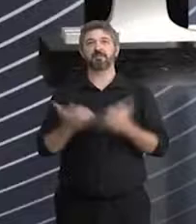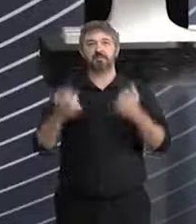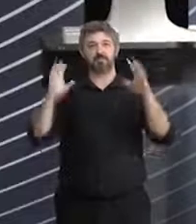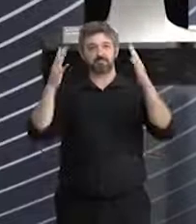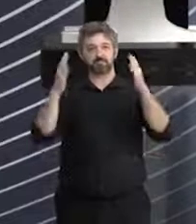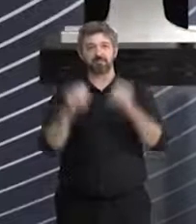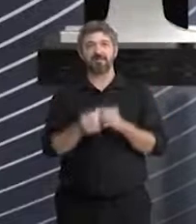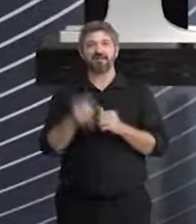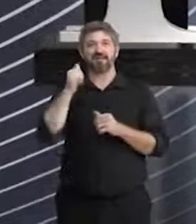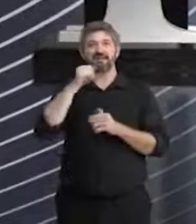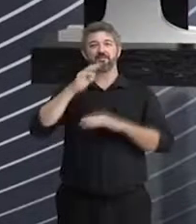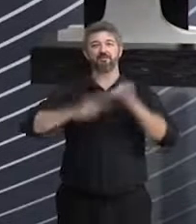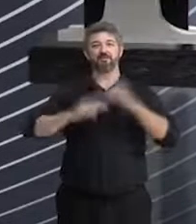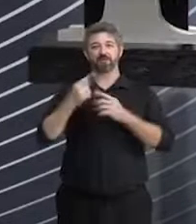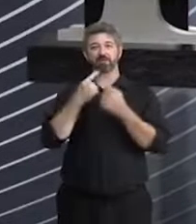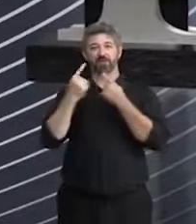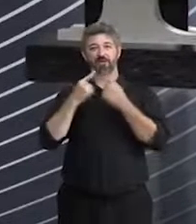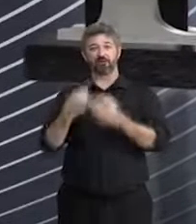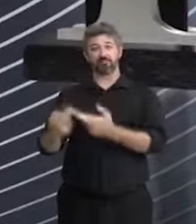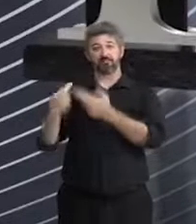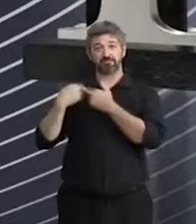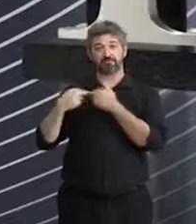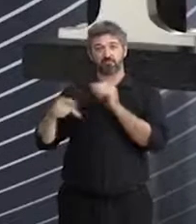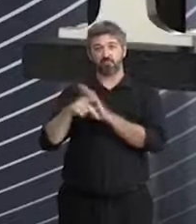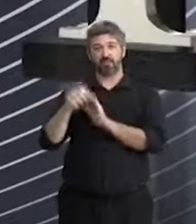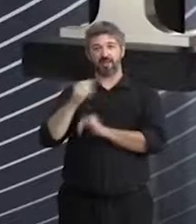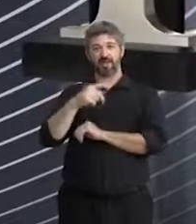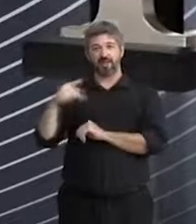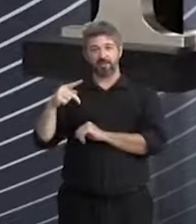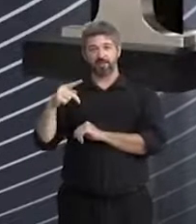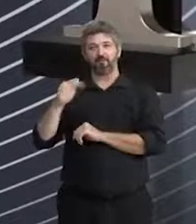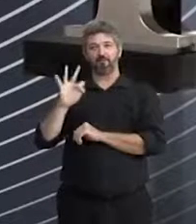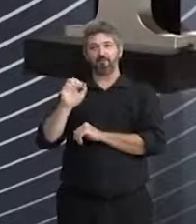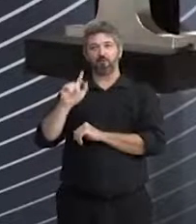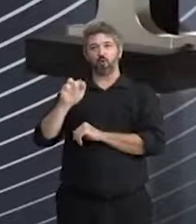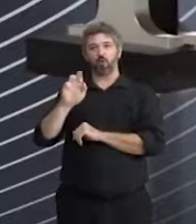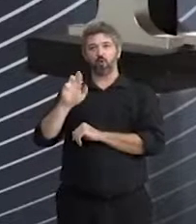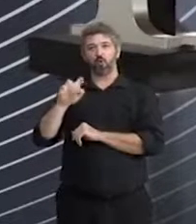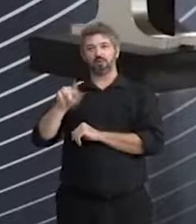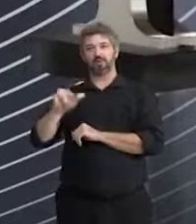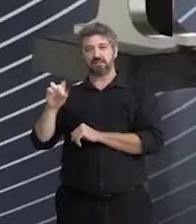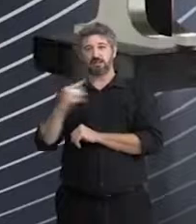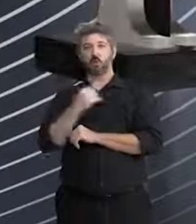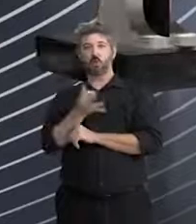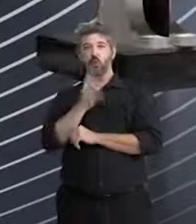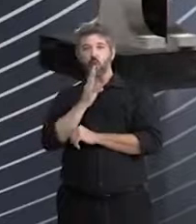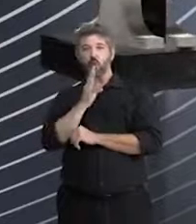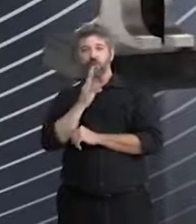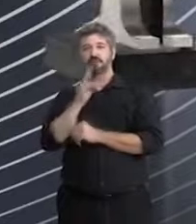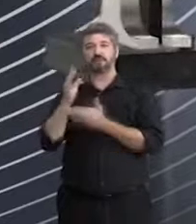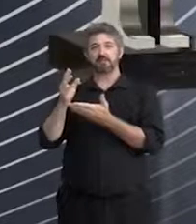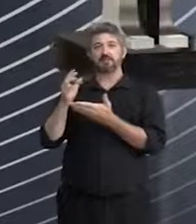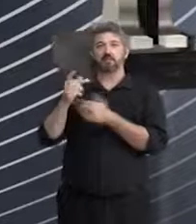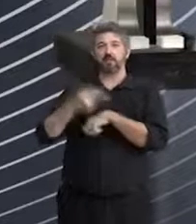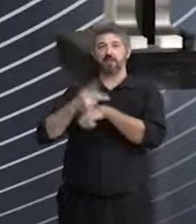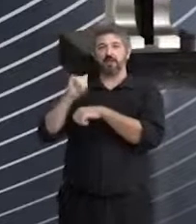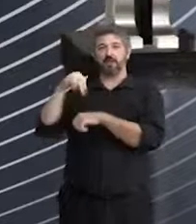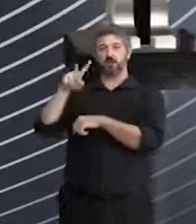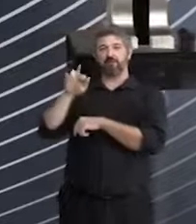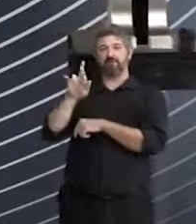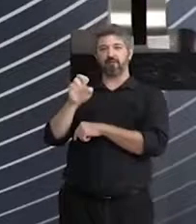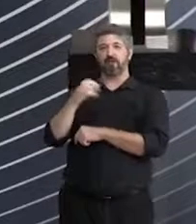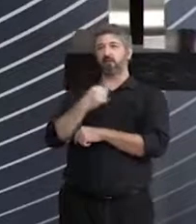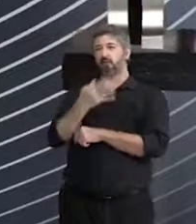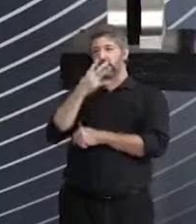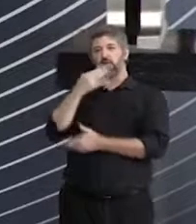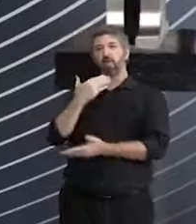parabéns para a jornalista responsável pelo aplicativo Fogo Cruzado, que eu conheci através do Prêmio Inovare. Admirei muito